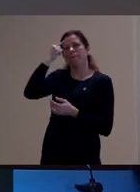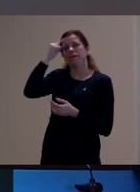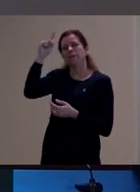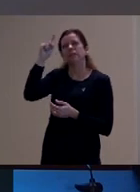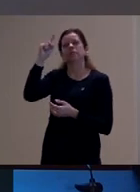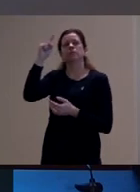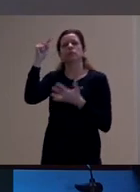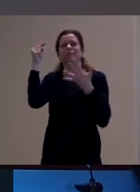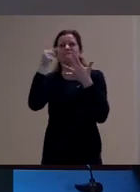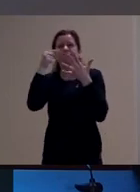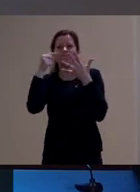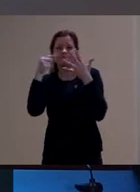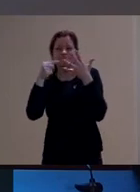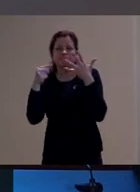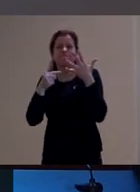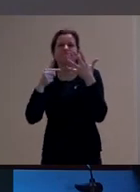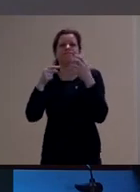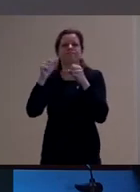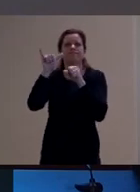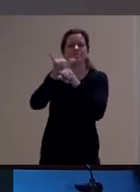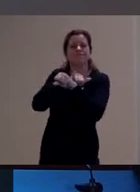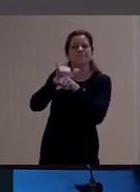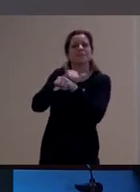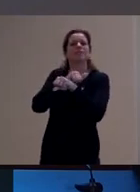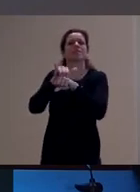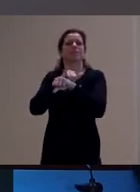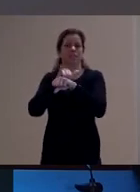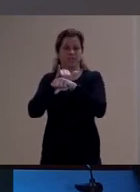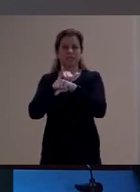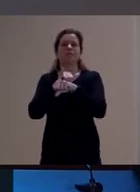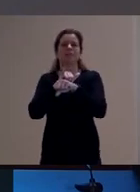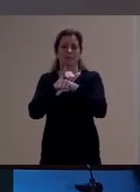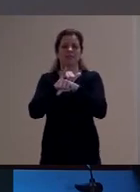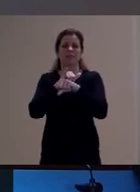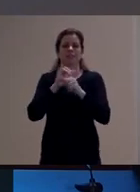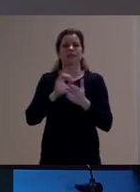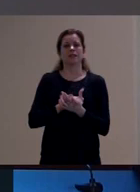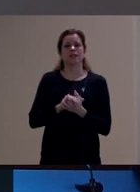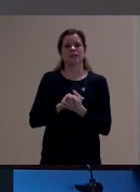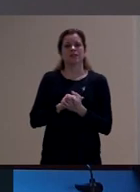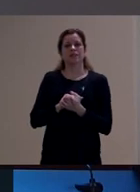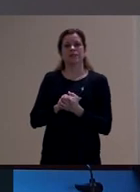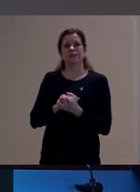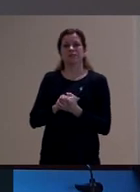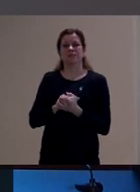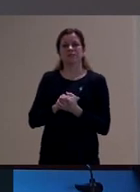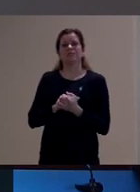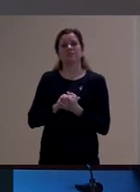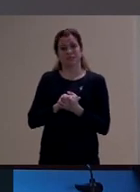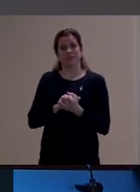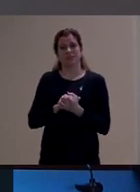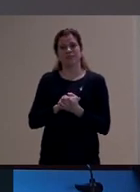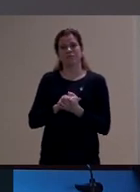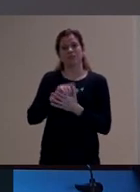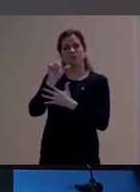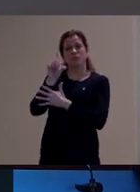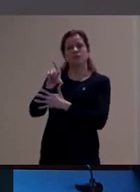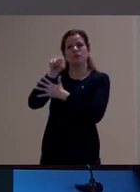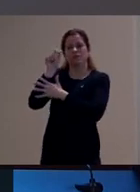como vocês podem um pouco ver pela apresentação aqui que eu escolho, que é a do Alexandre, sobre